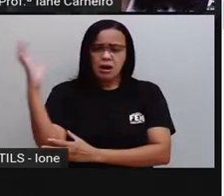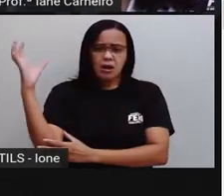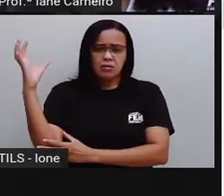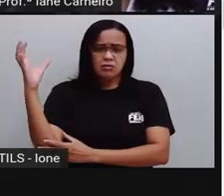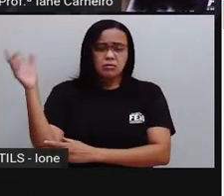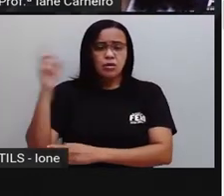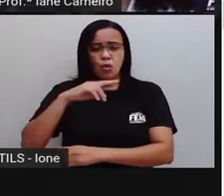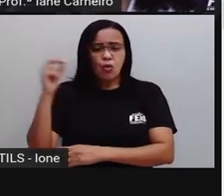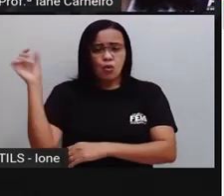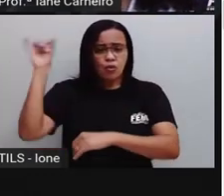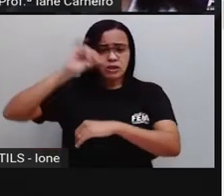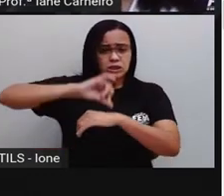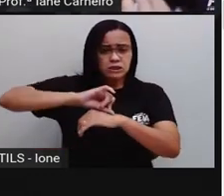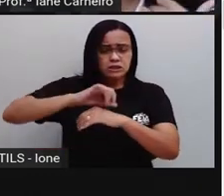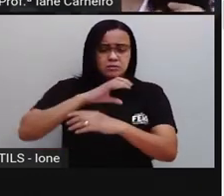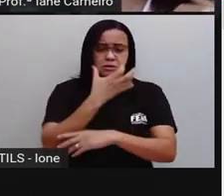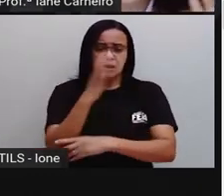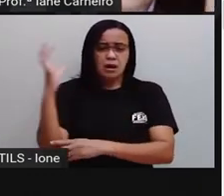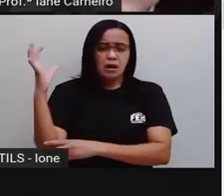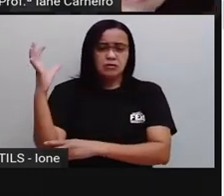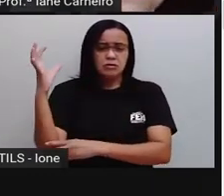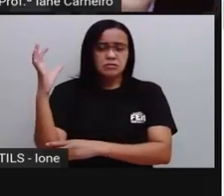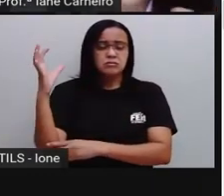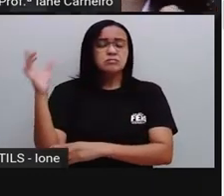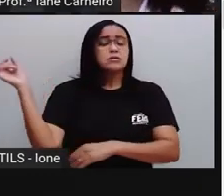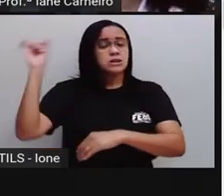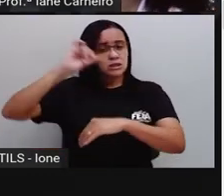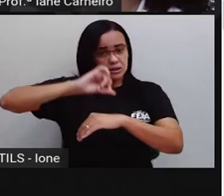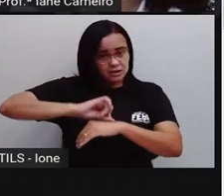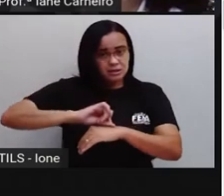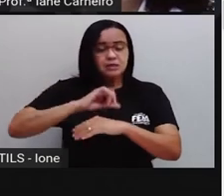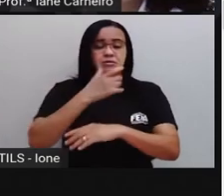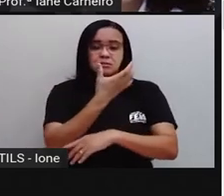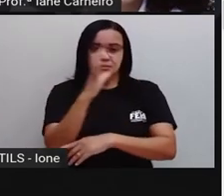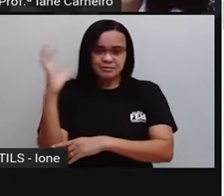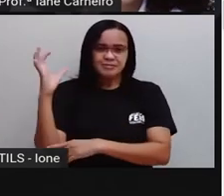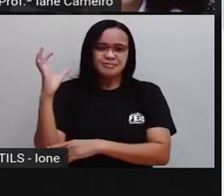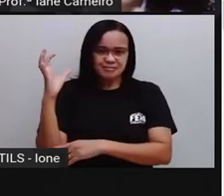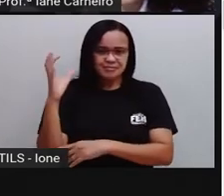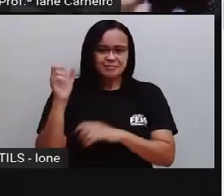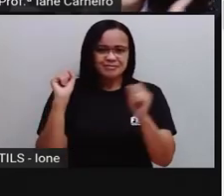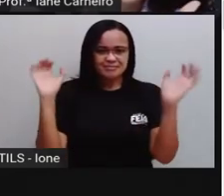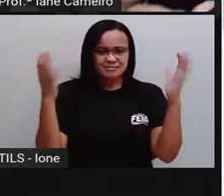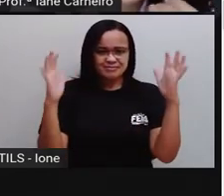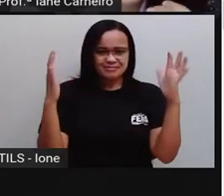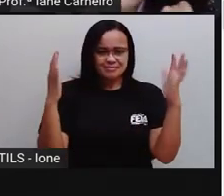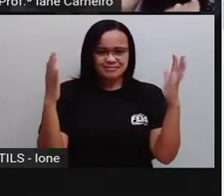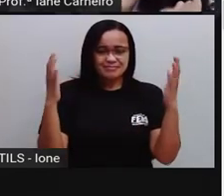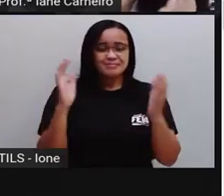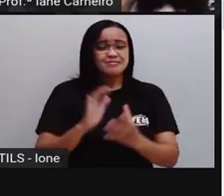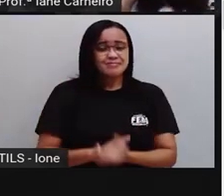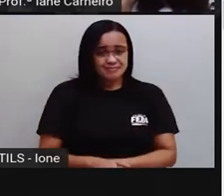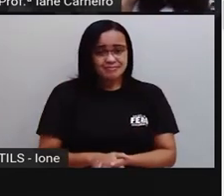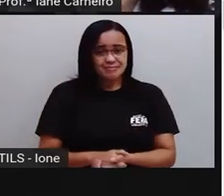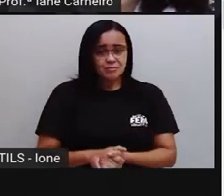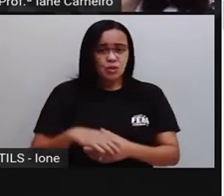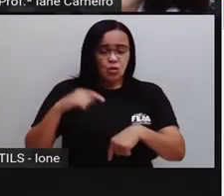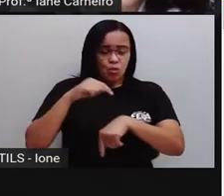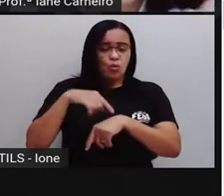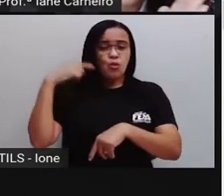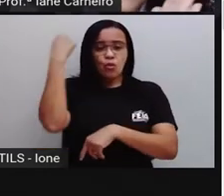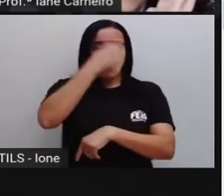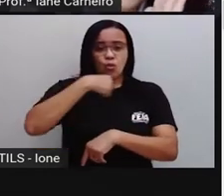da árvore? Em cima da árvore. Onde está o relógio?